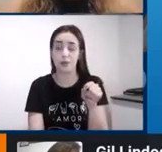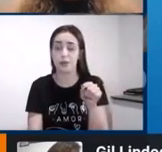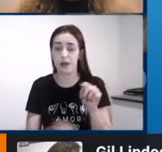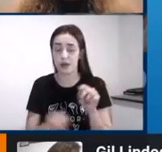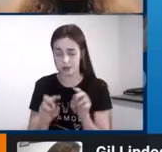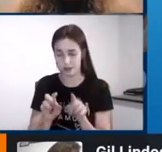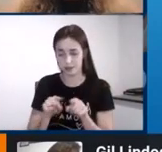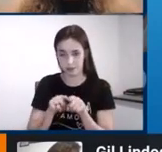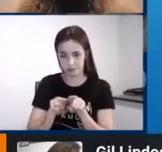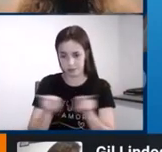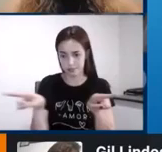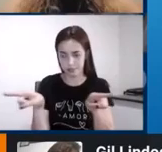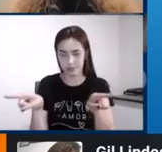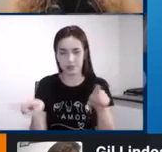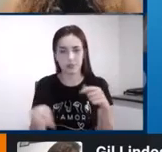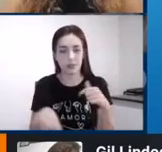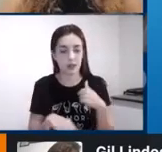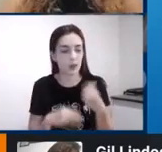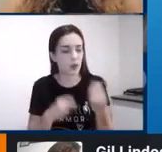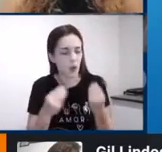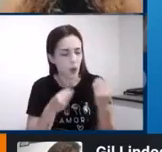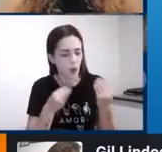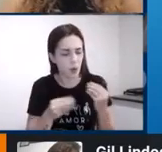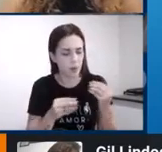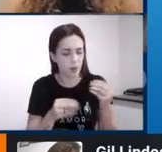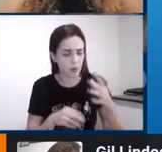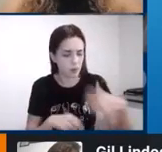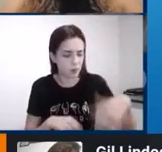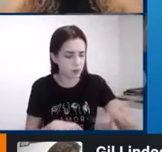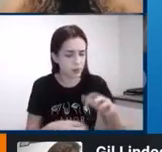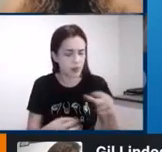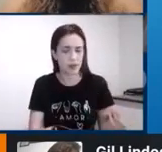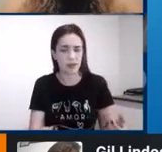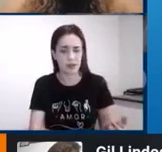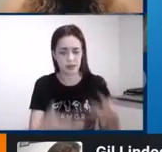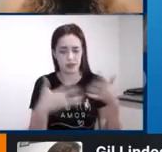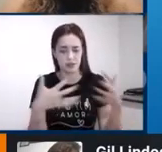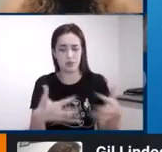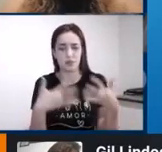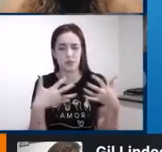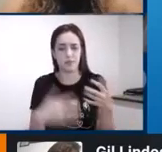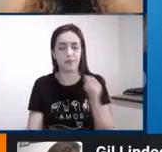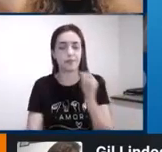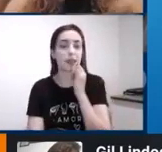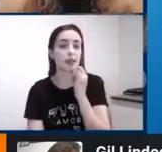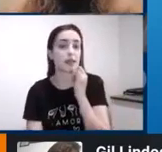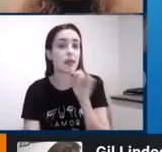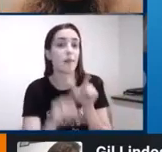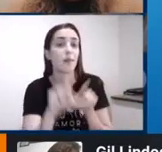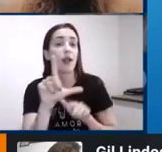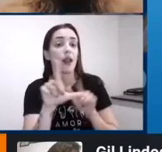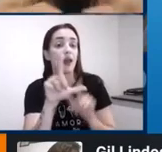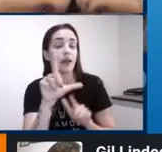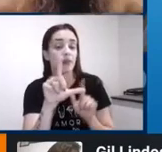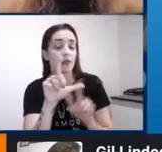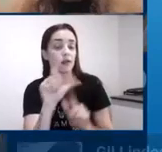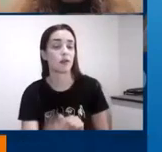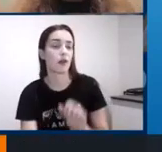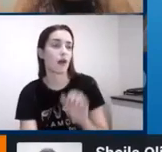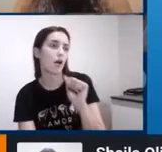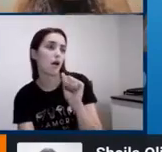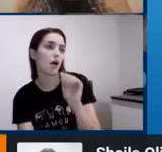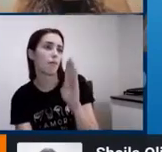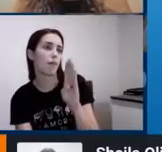estímulo do ambiente. Vamos pensar nas letras? As letras não pulam as letras não gritam as letras não